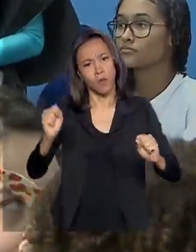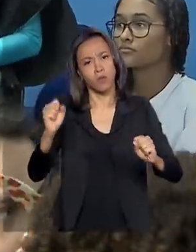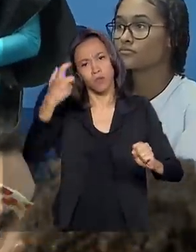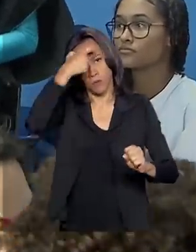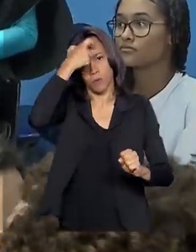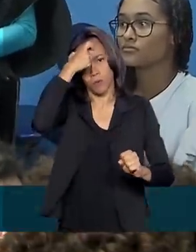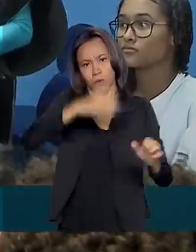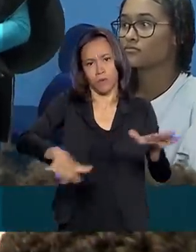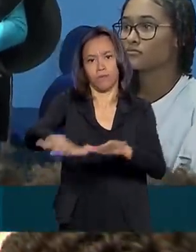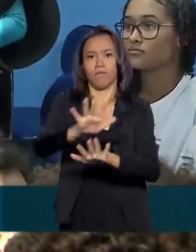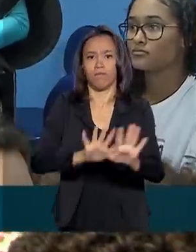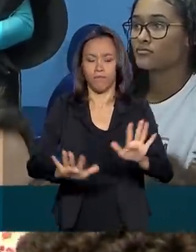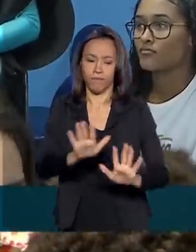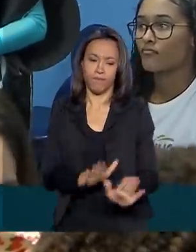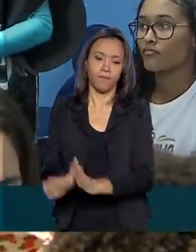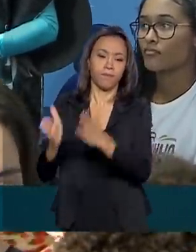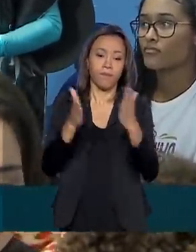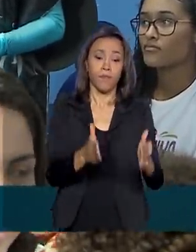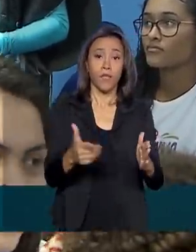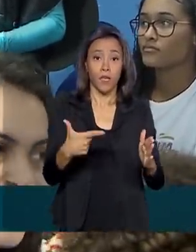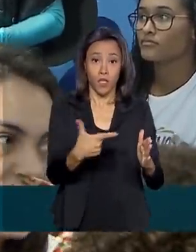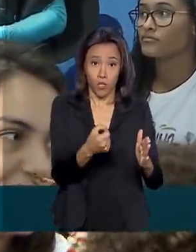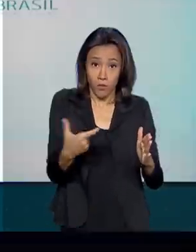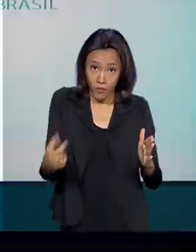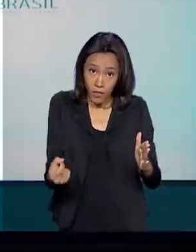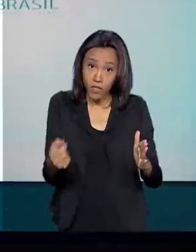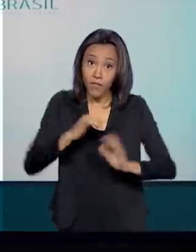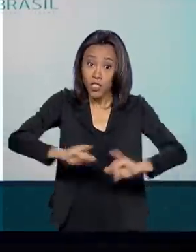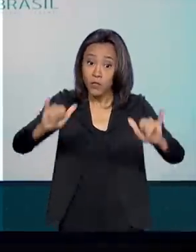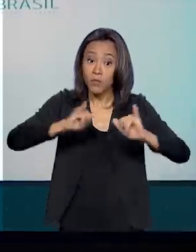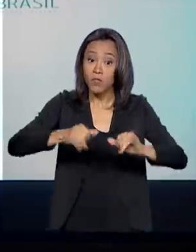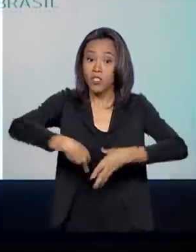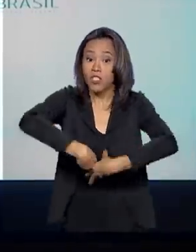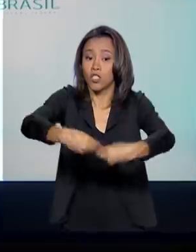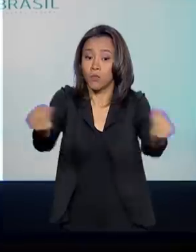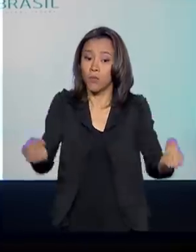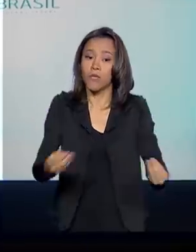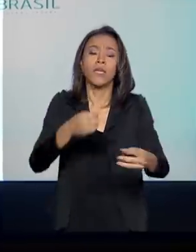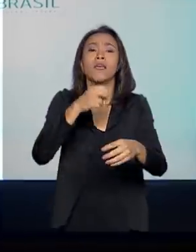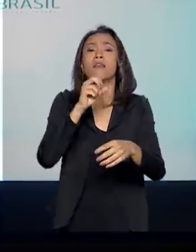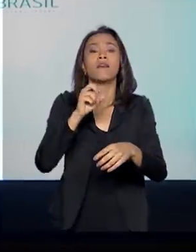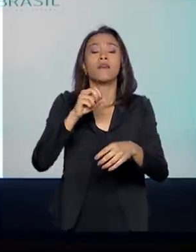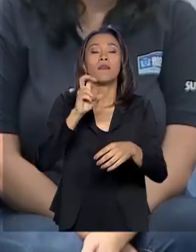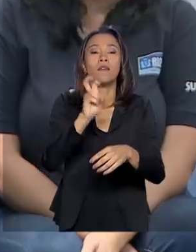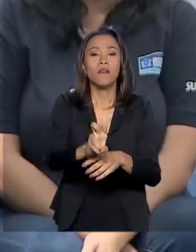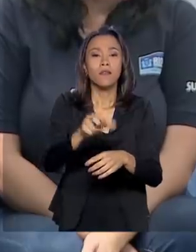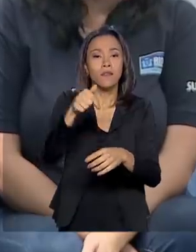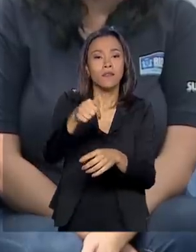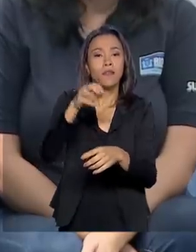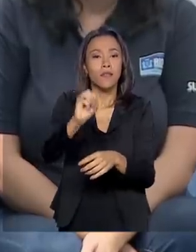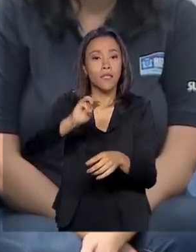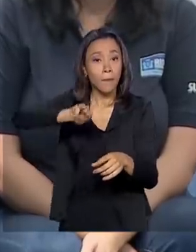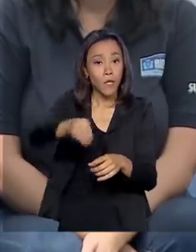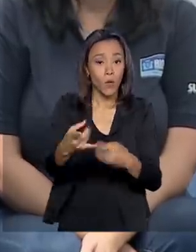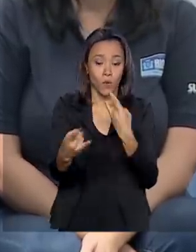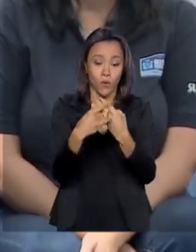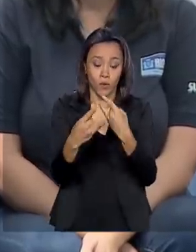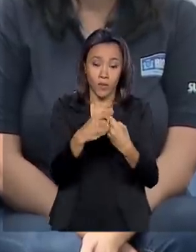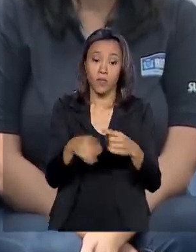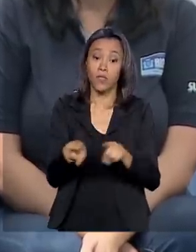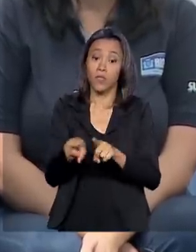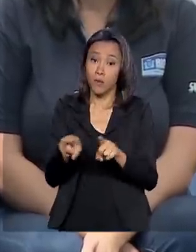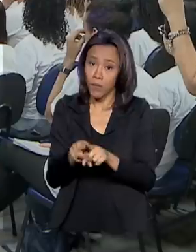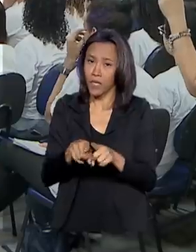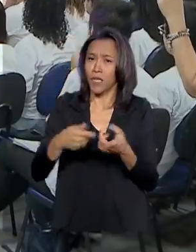2020, o Ministério da Saúde vai distribuir 570 milhões de preservativos e gés lubrificantes em